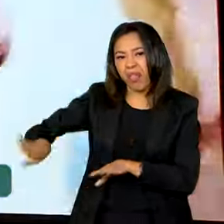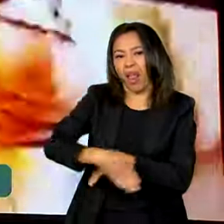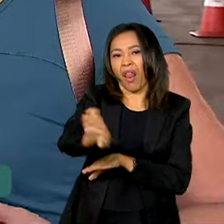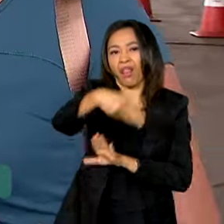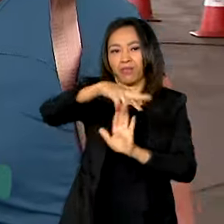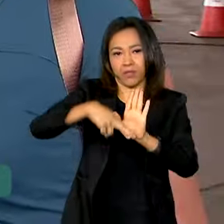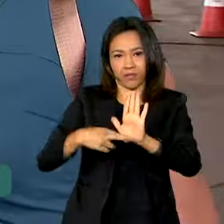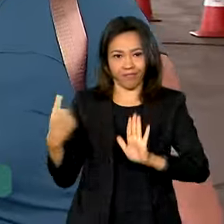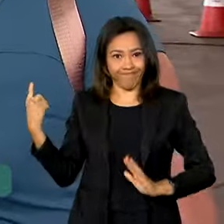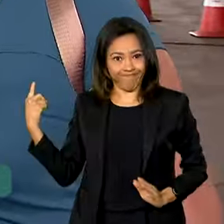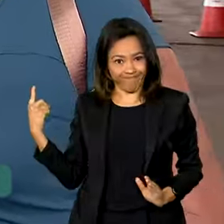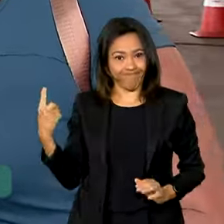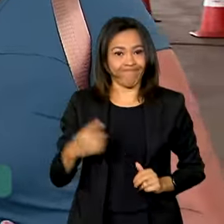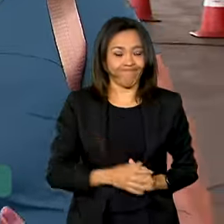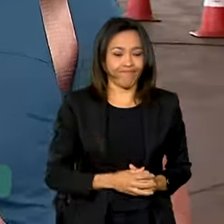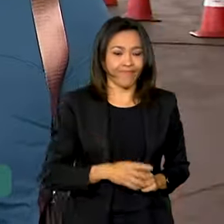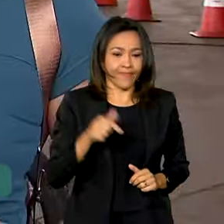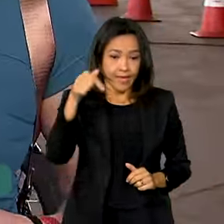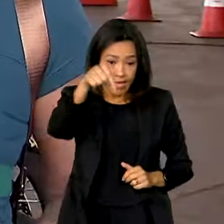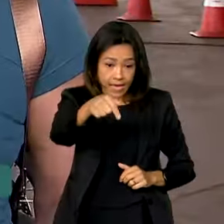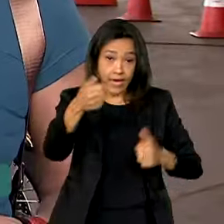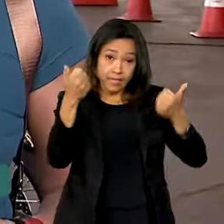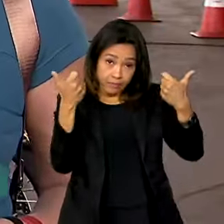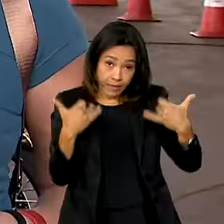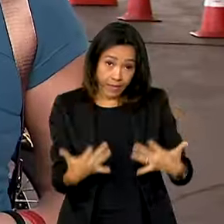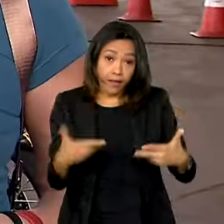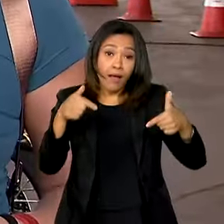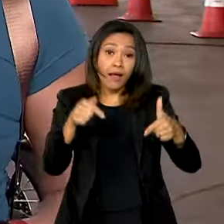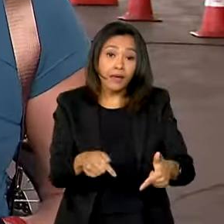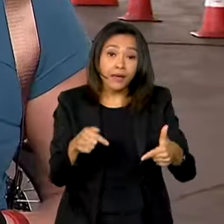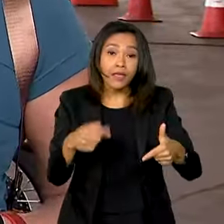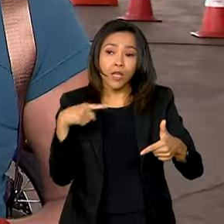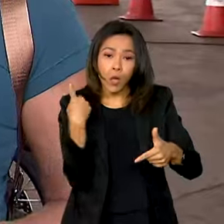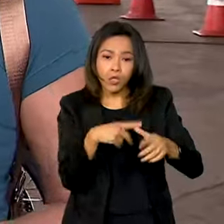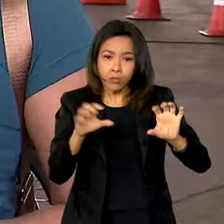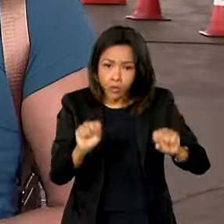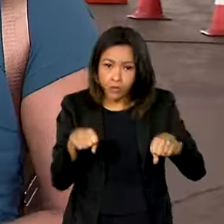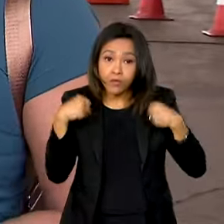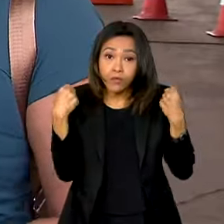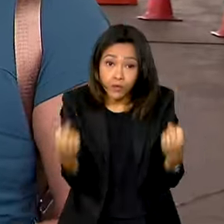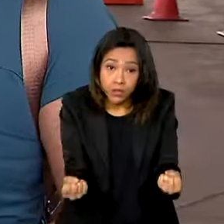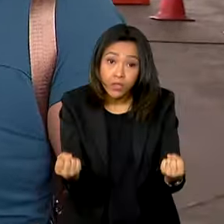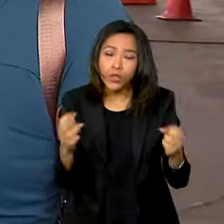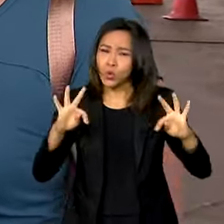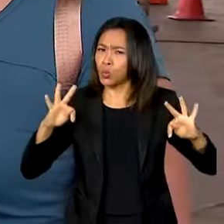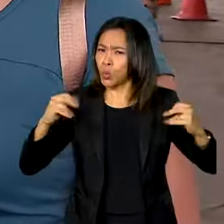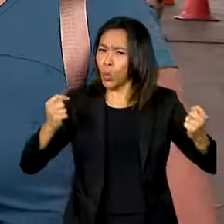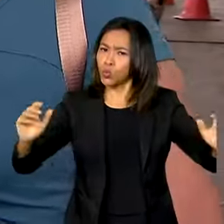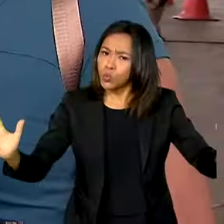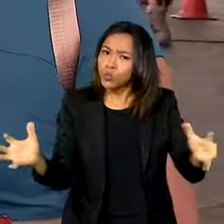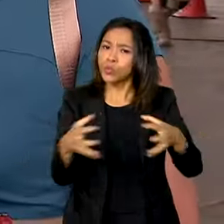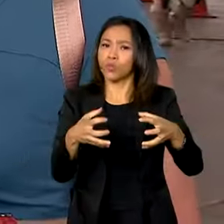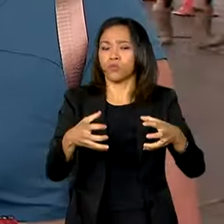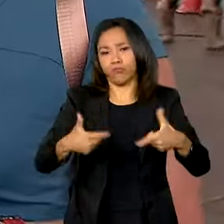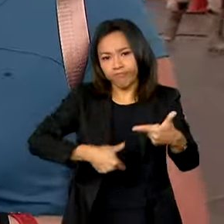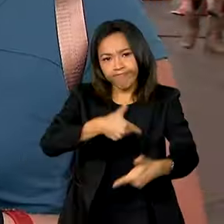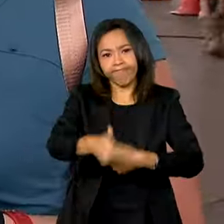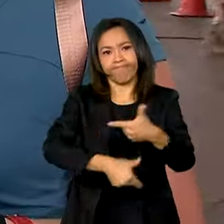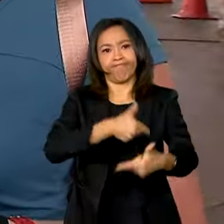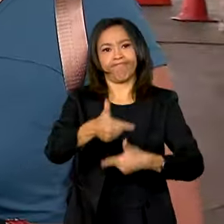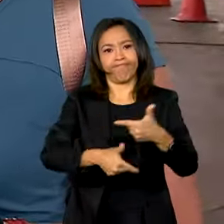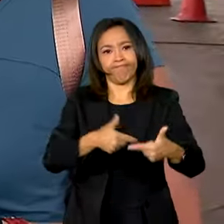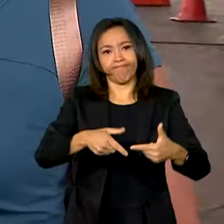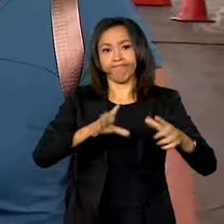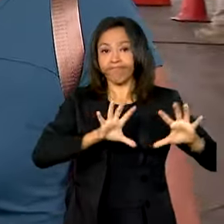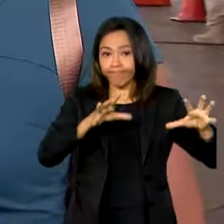trânsito. Aqui, estamos trabalhando com essa união de esforços, né? Estão todos envolvidos aqui, todos do